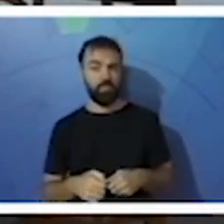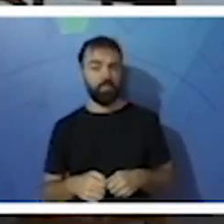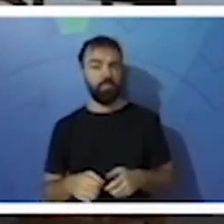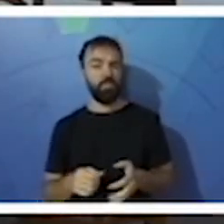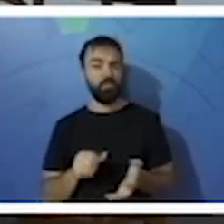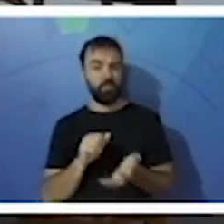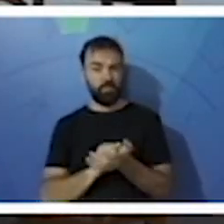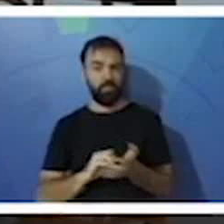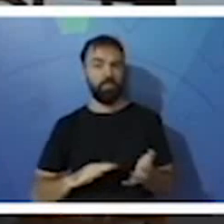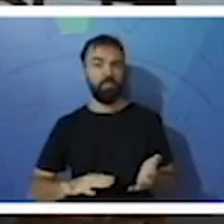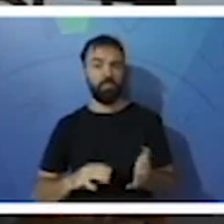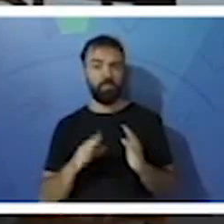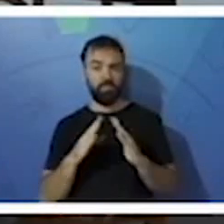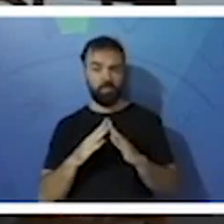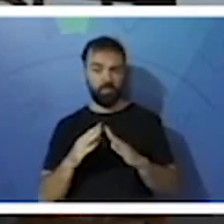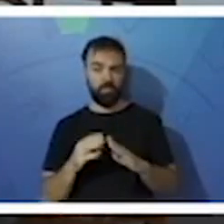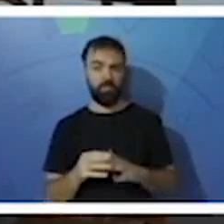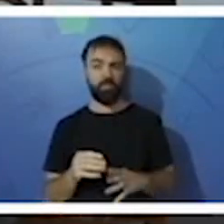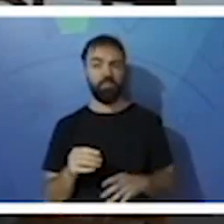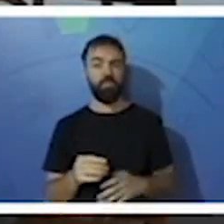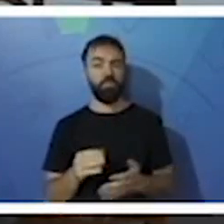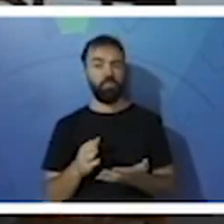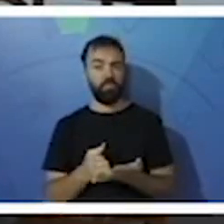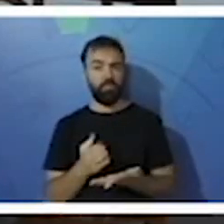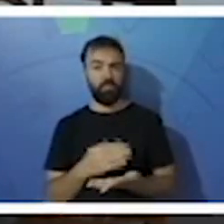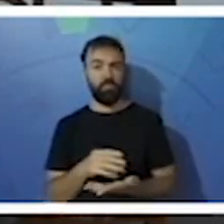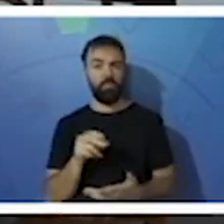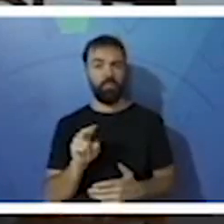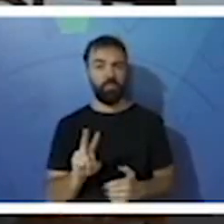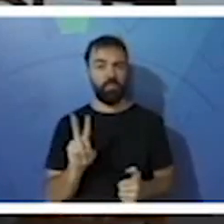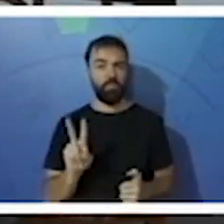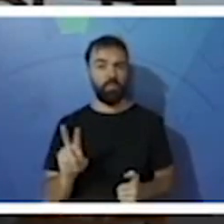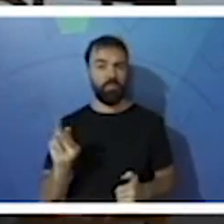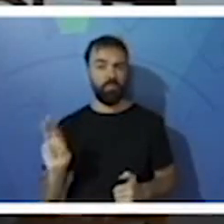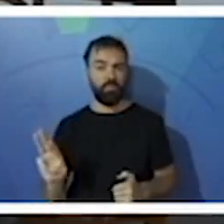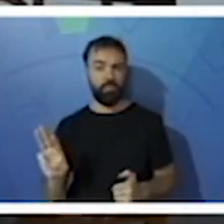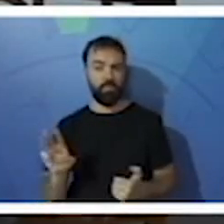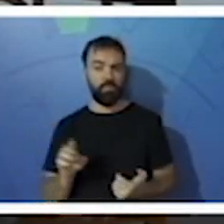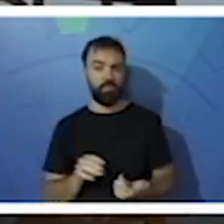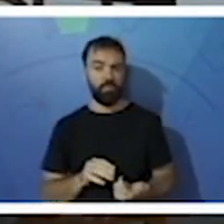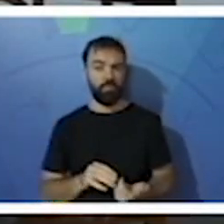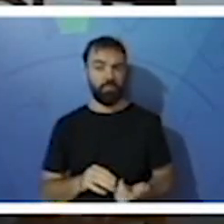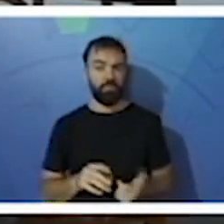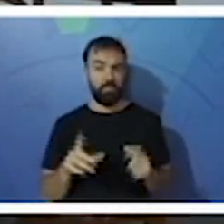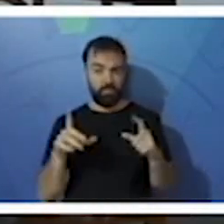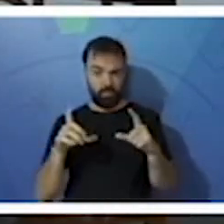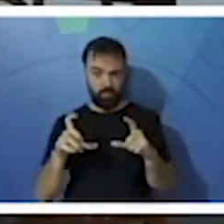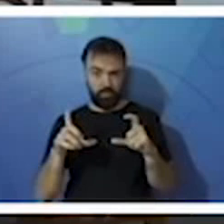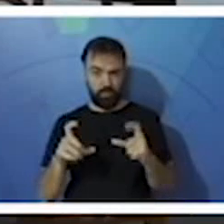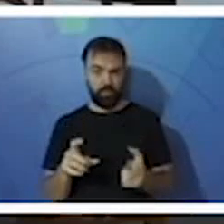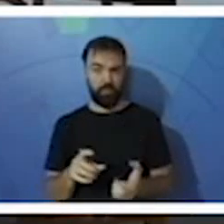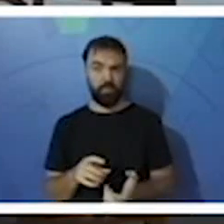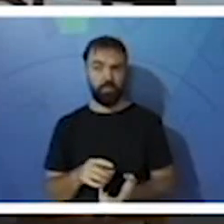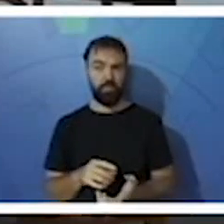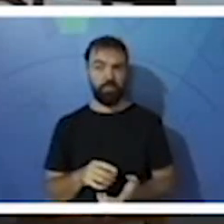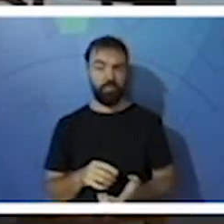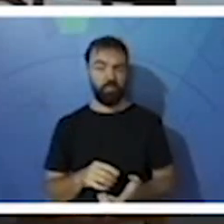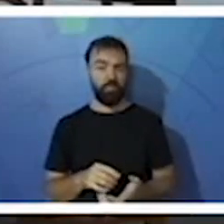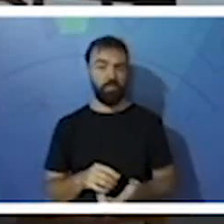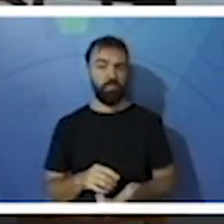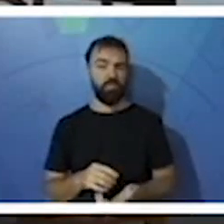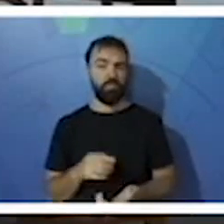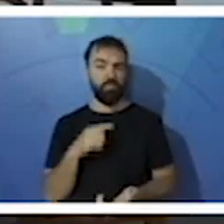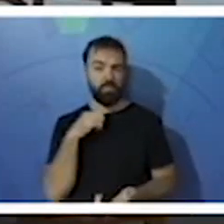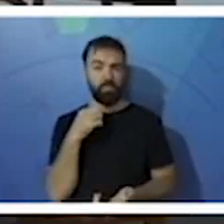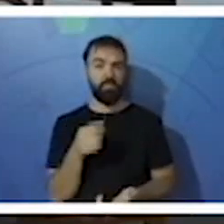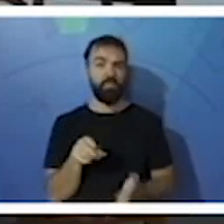tarefinha, que é os exercícios da página 223. Tira uma foto da atividade. Qualquer